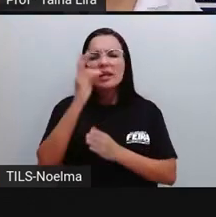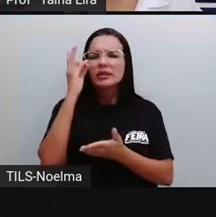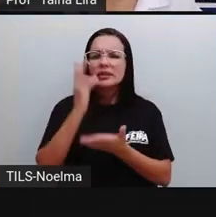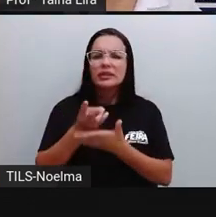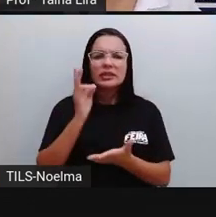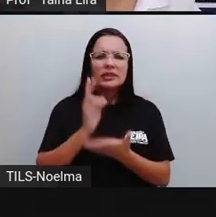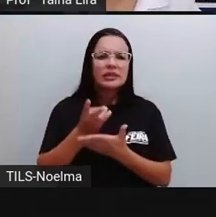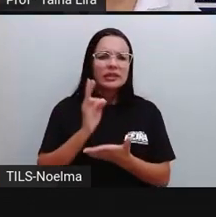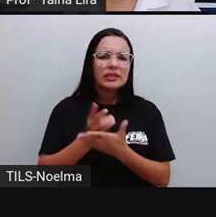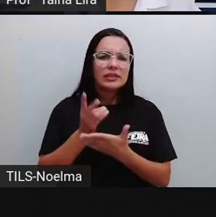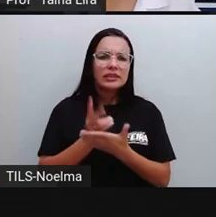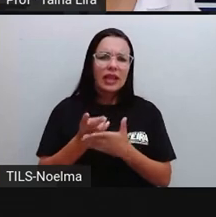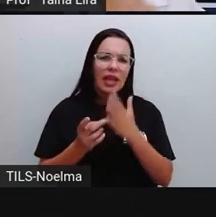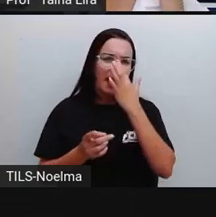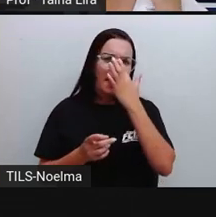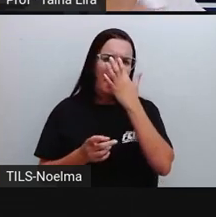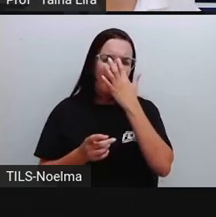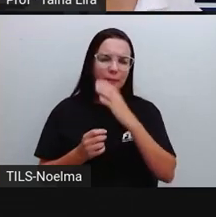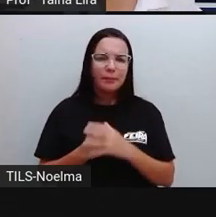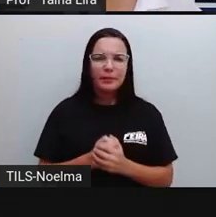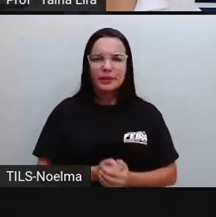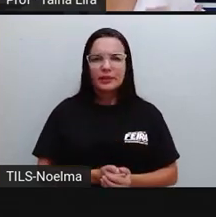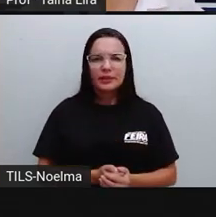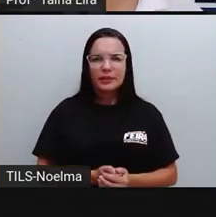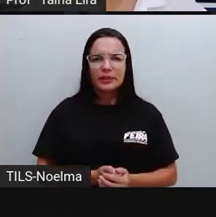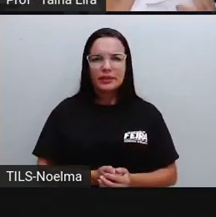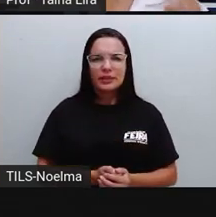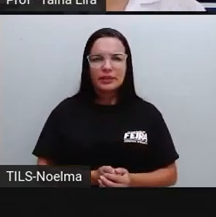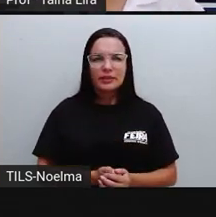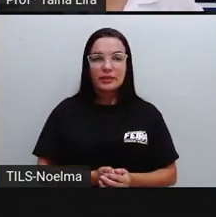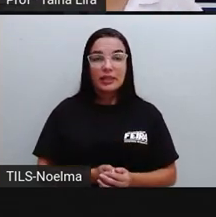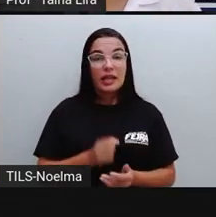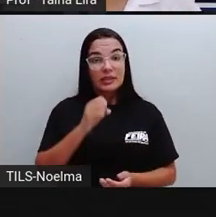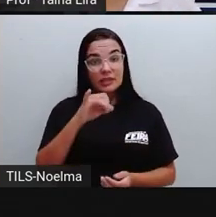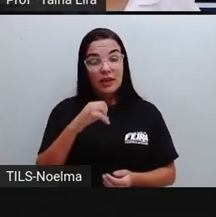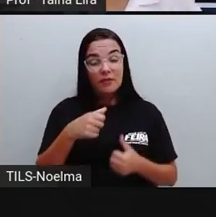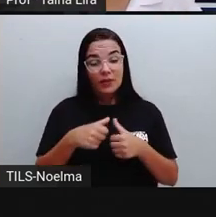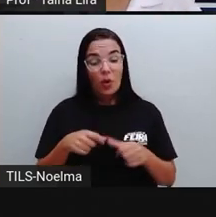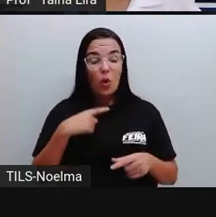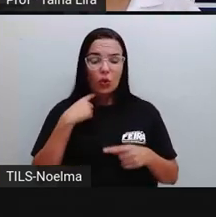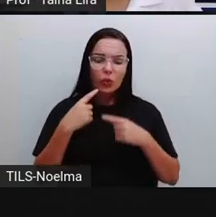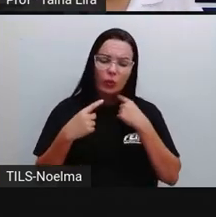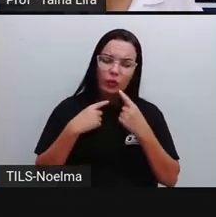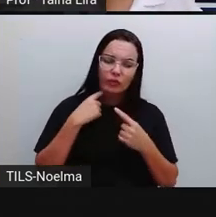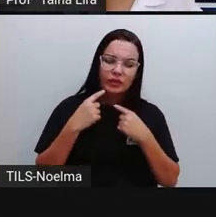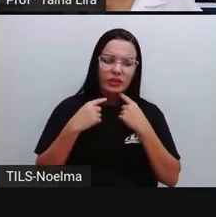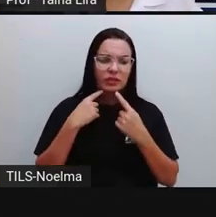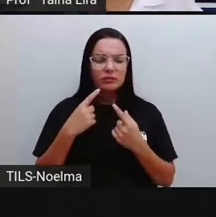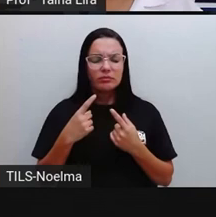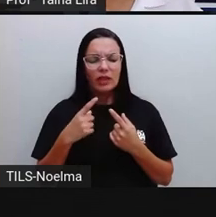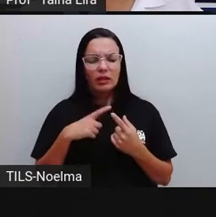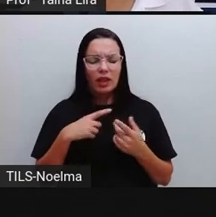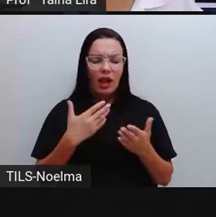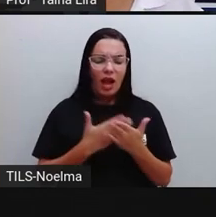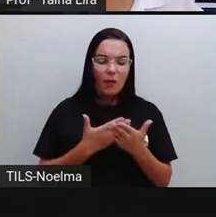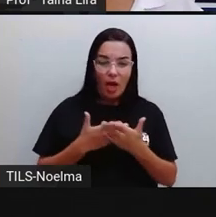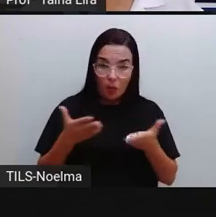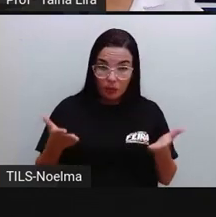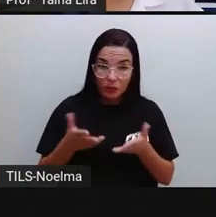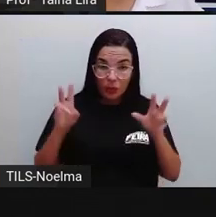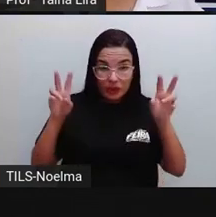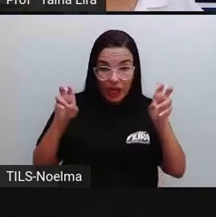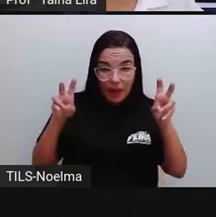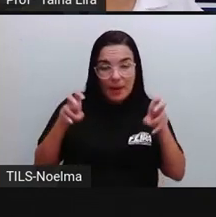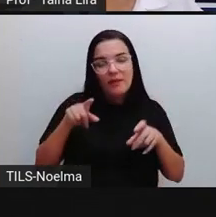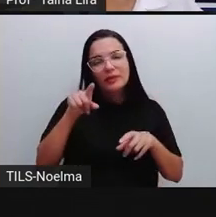dá aqui, que eu sempre deixo, tá? Se ficou ainda alguma dúvida sobre a nossa aula de hoje,